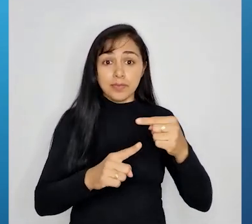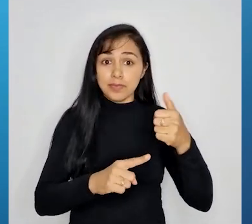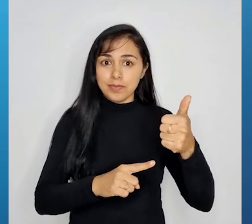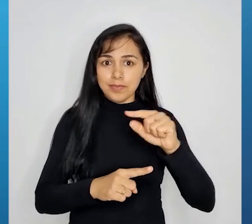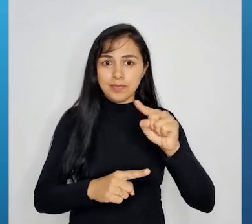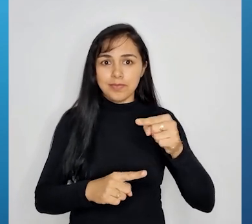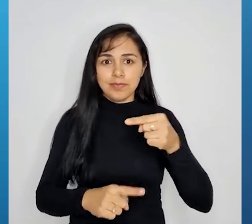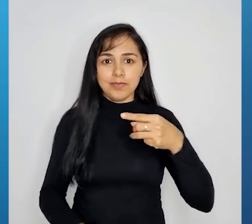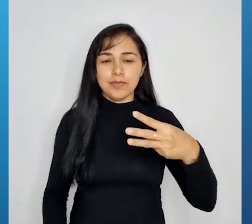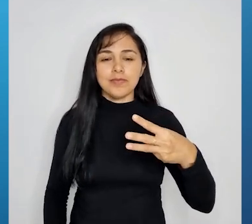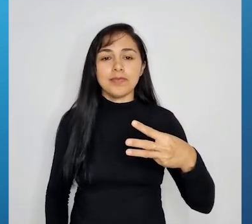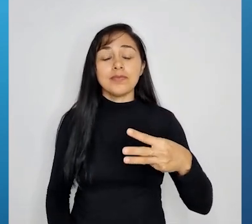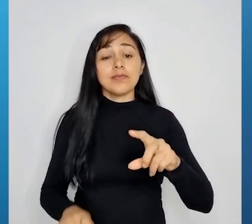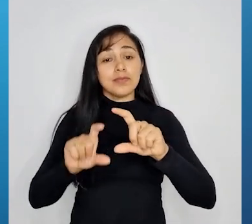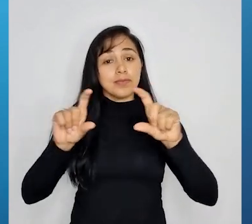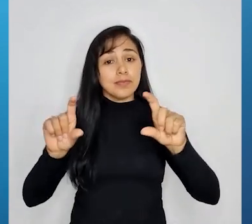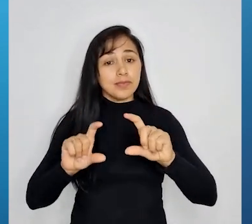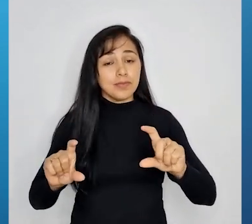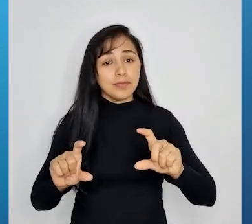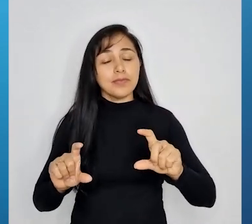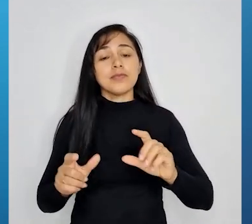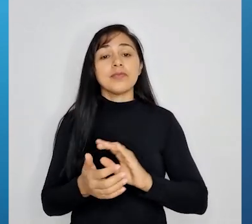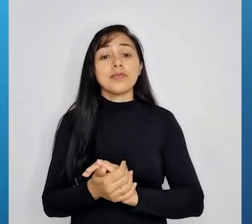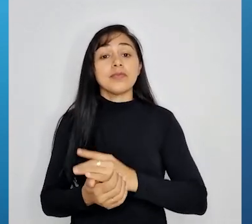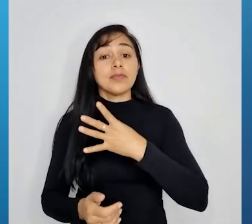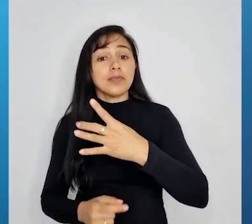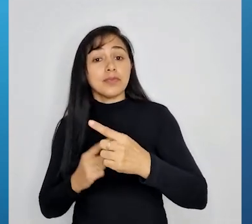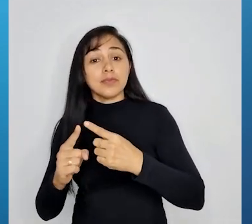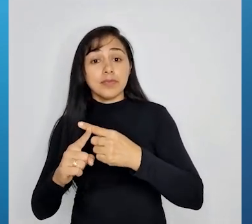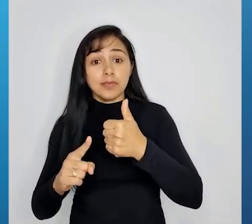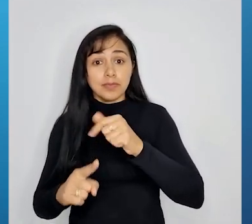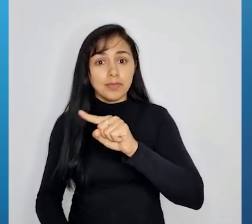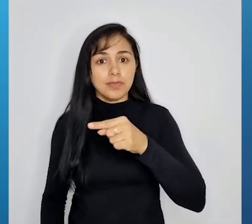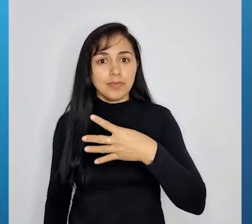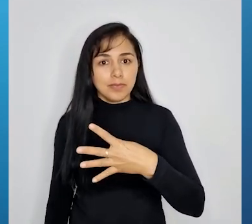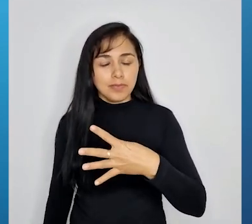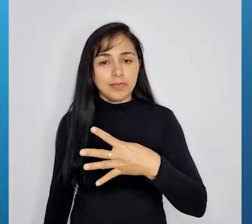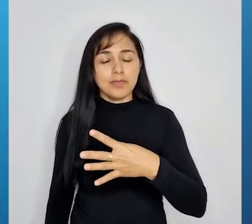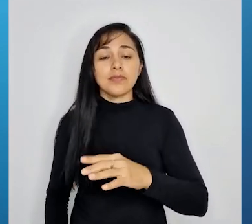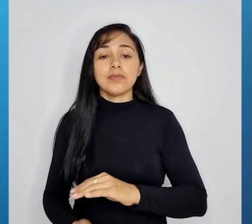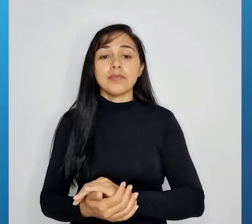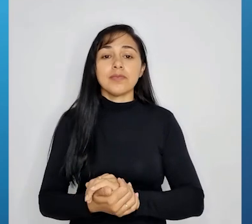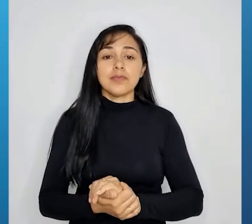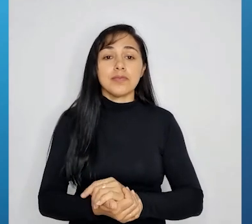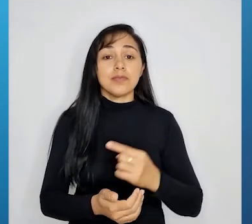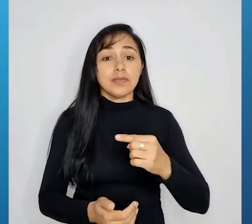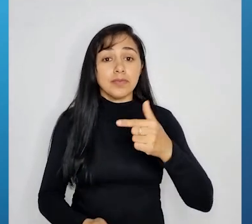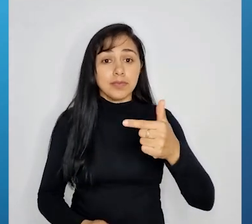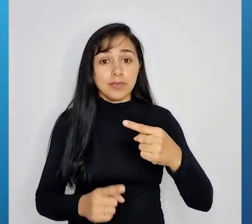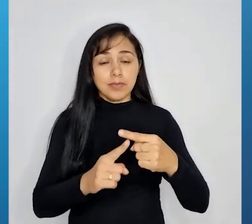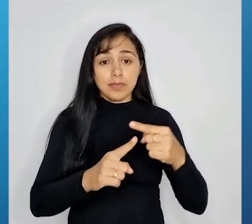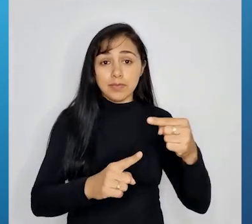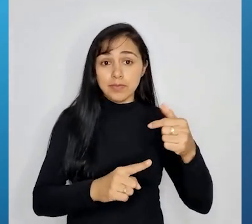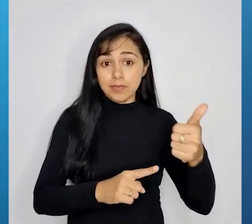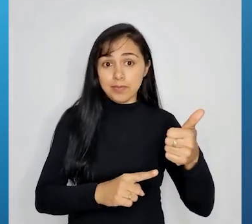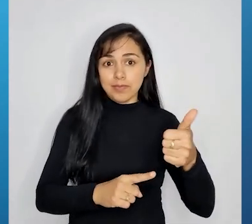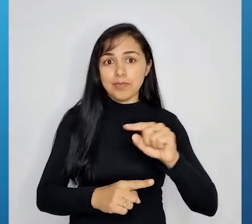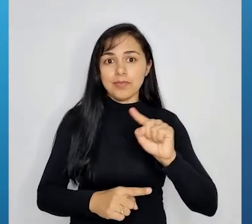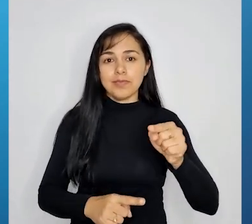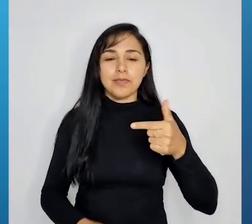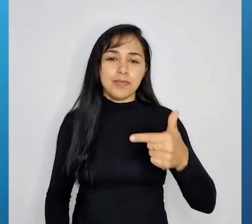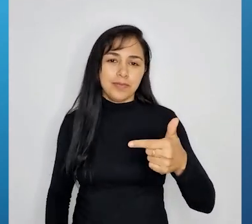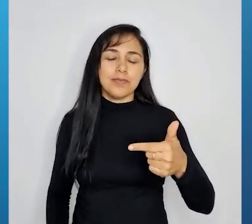Tem que dar certo na de baixo. 4 vezes 1 é 4. Menos 2 vezes menos 1 é 2. 4 mais 2 é 6. Então, está